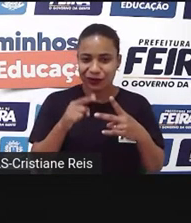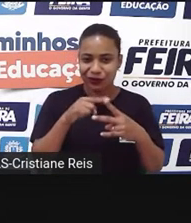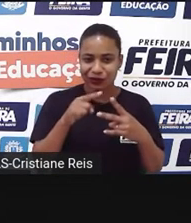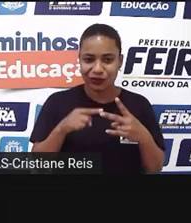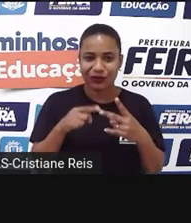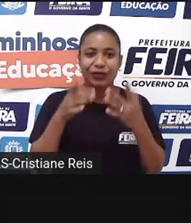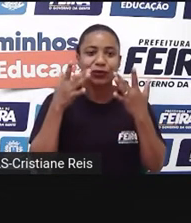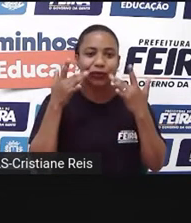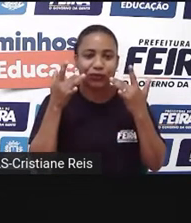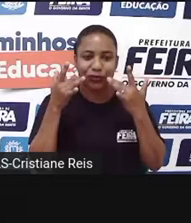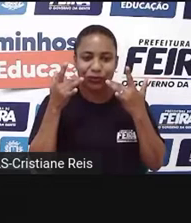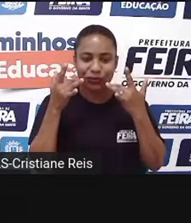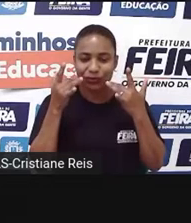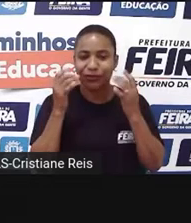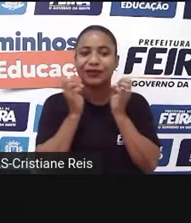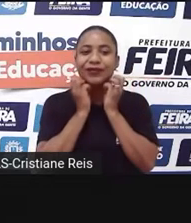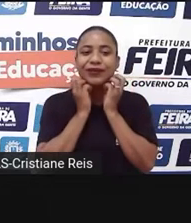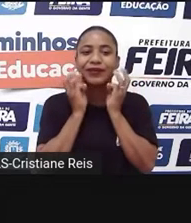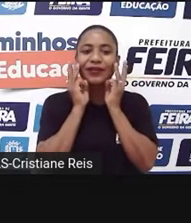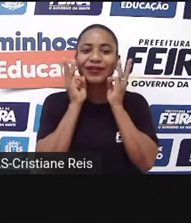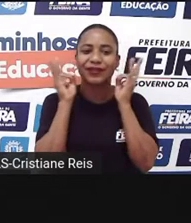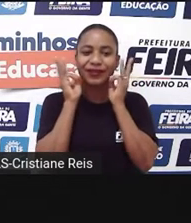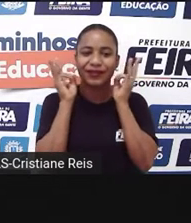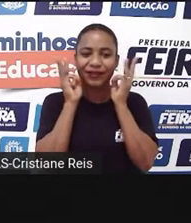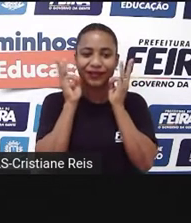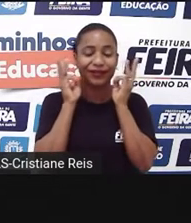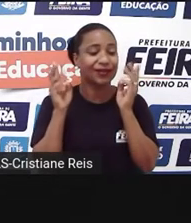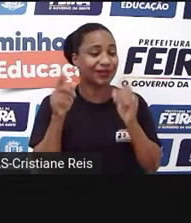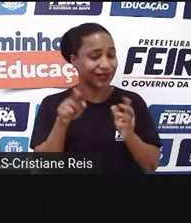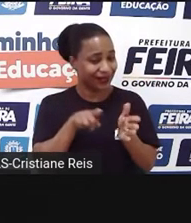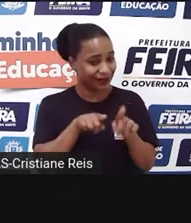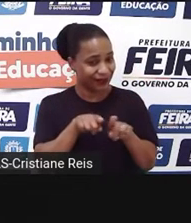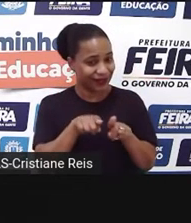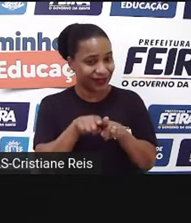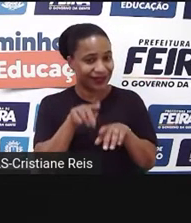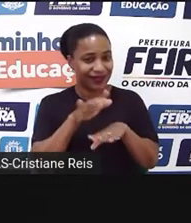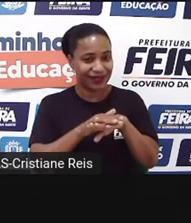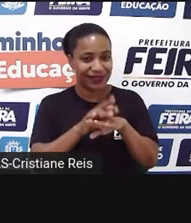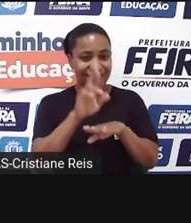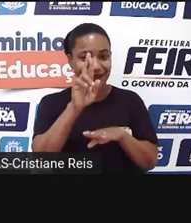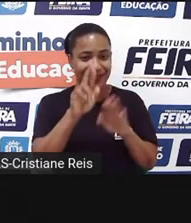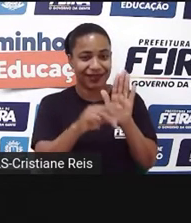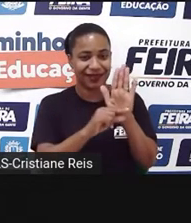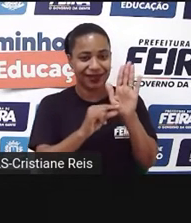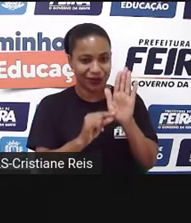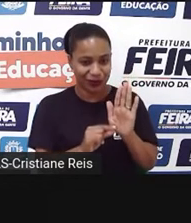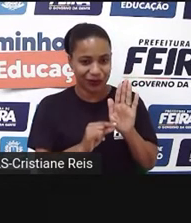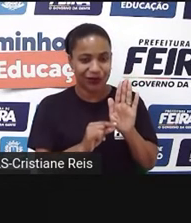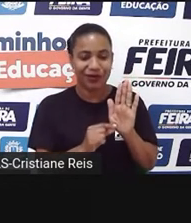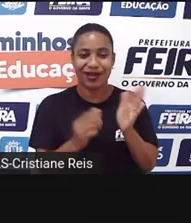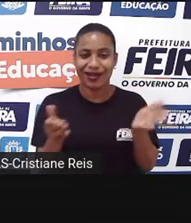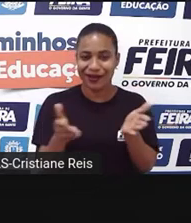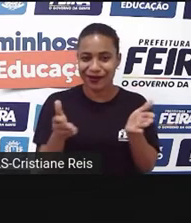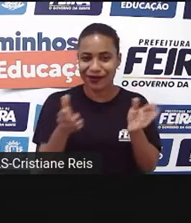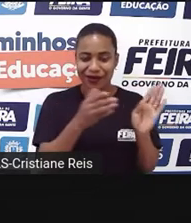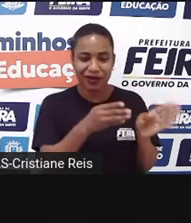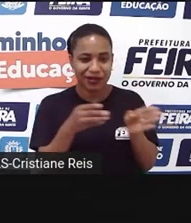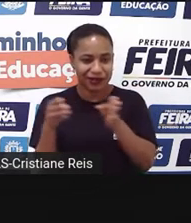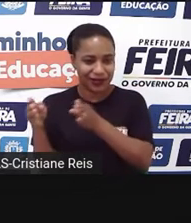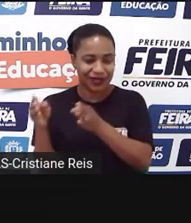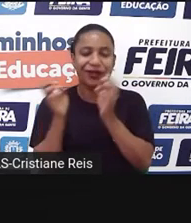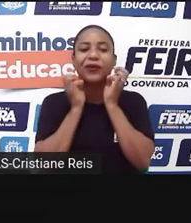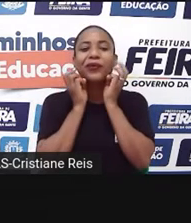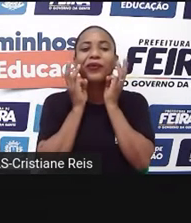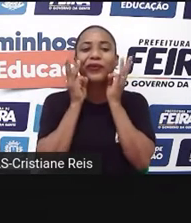né? Originalmente, é uma peça teatral escrita por William Shakespeare. Então, vamos conhecer um pouco mais sobre esse autor.